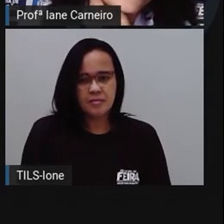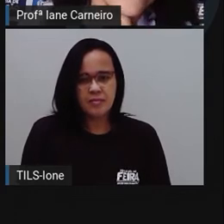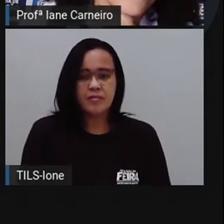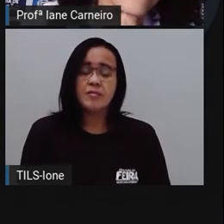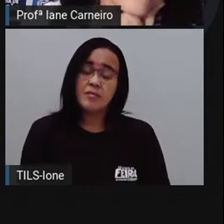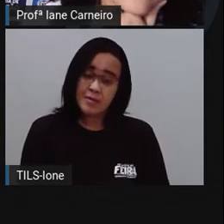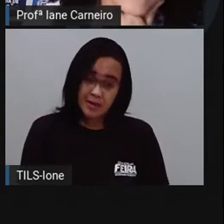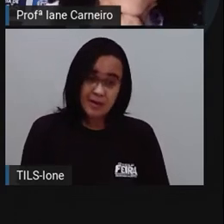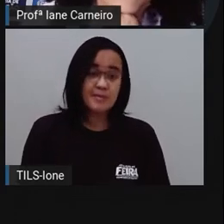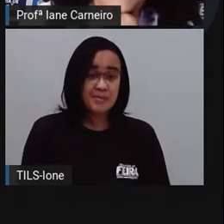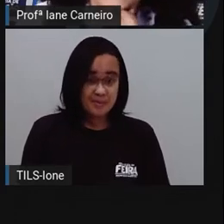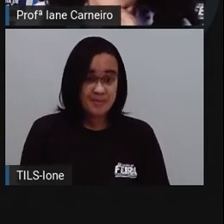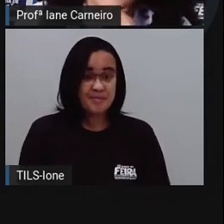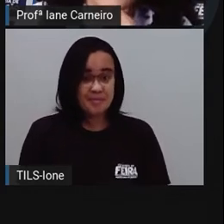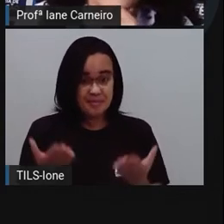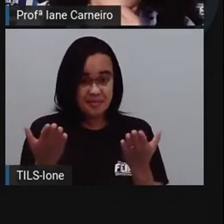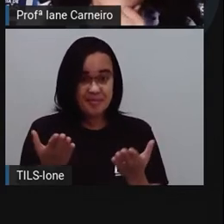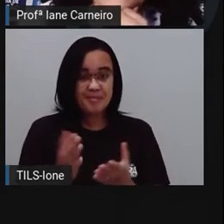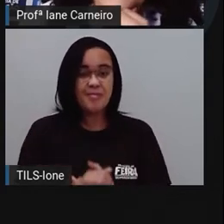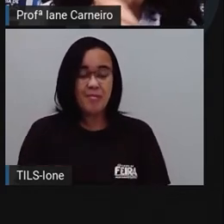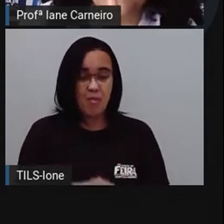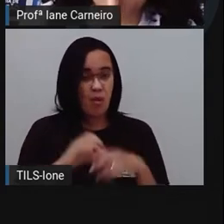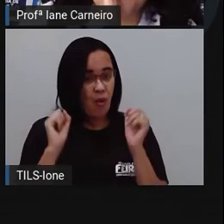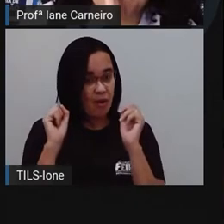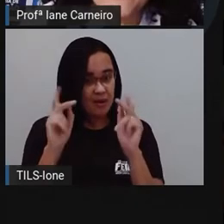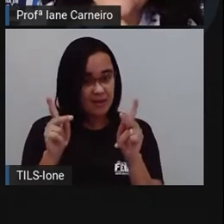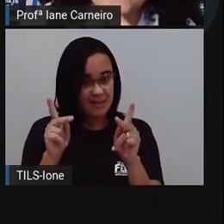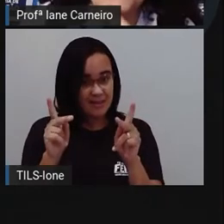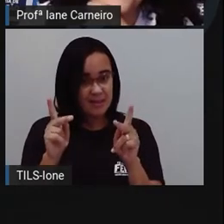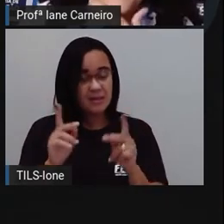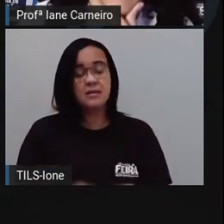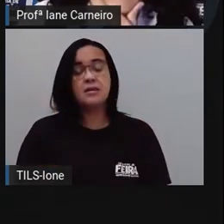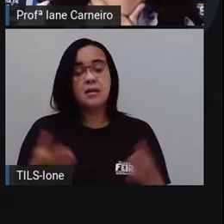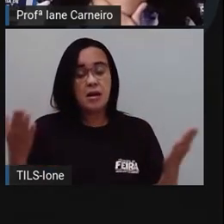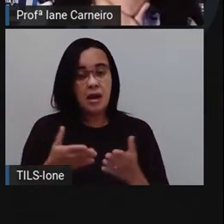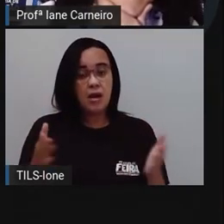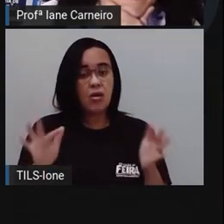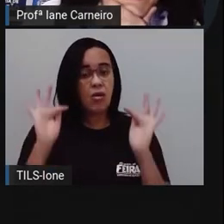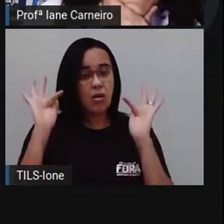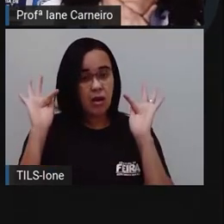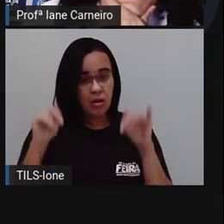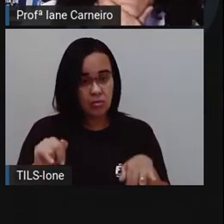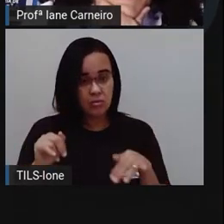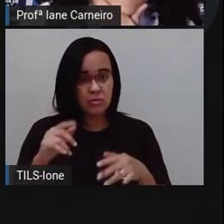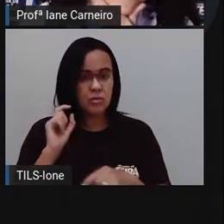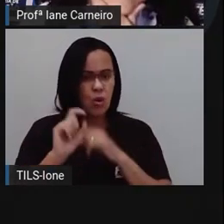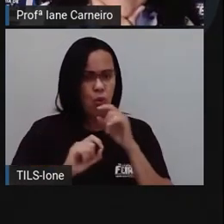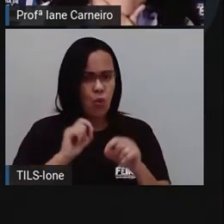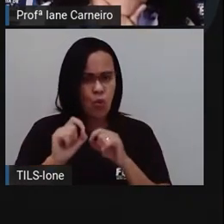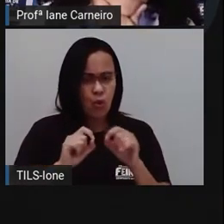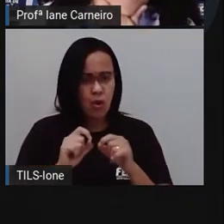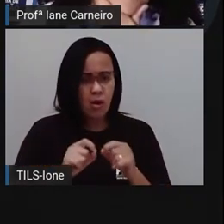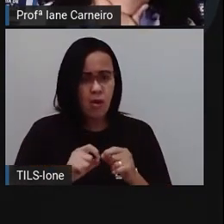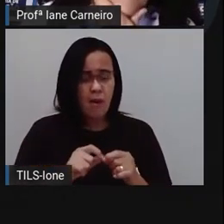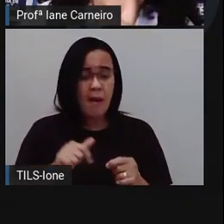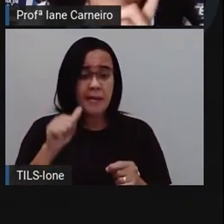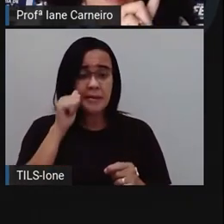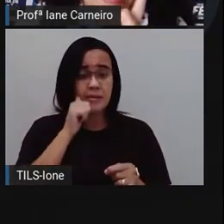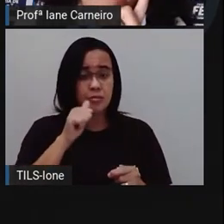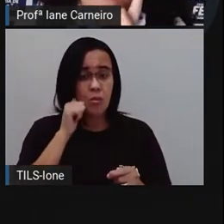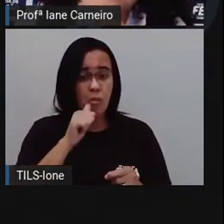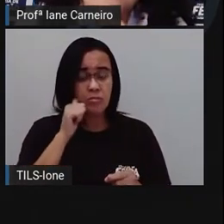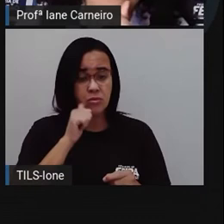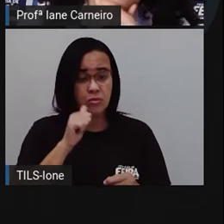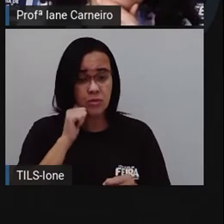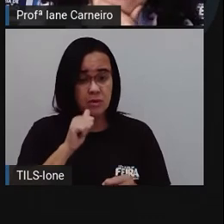Mamíferos, tá bom? Ok. Vamos para a última questão. Gabriela é responsável por alimentar os